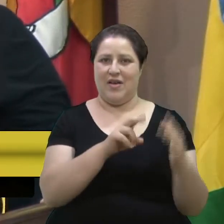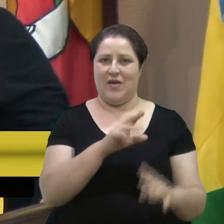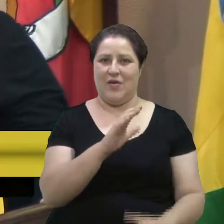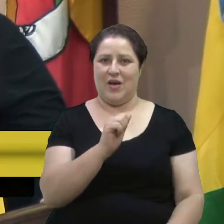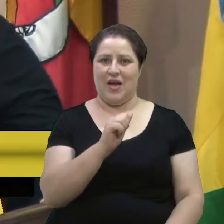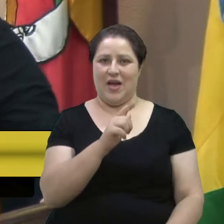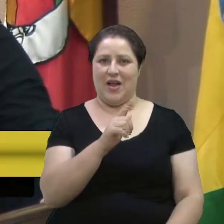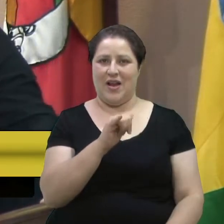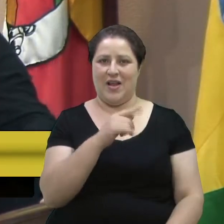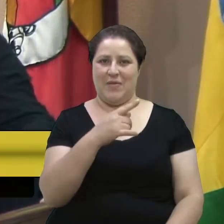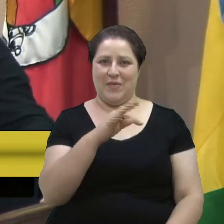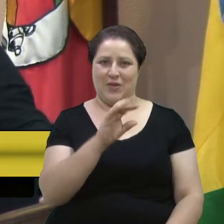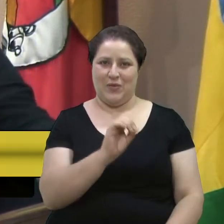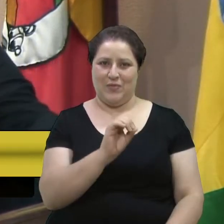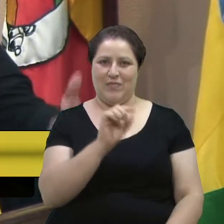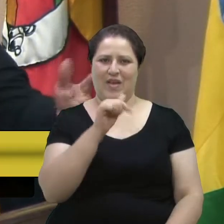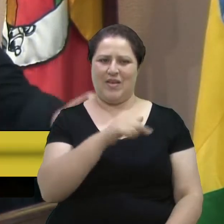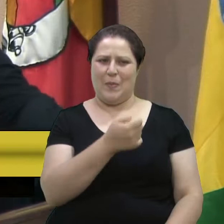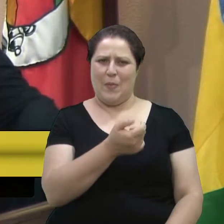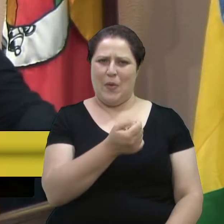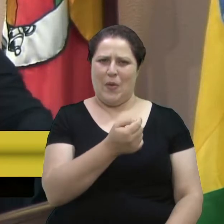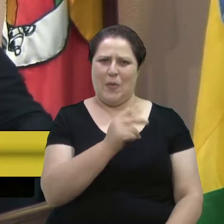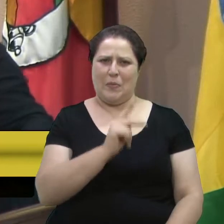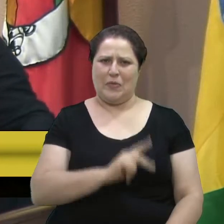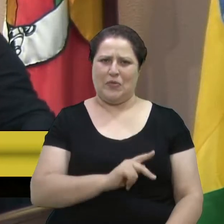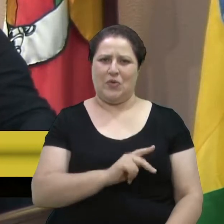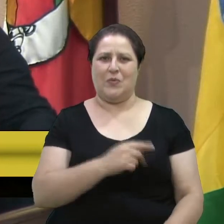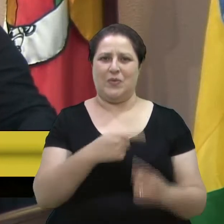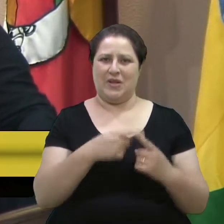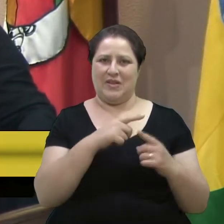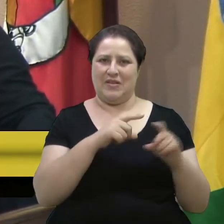moradores que moravam ali porque tinha a empresa Riso.